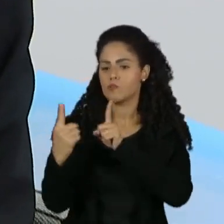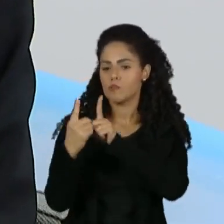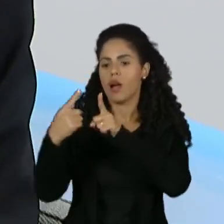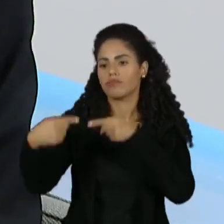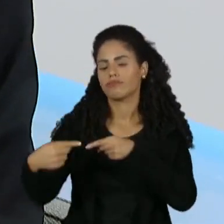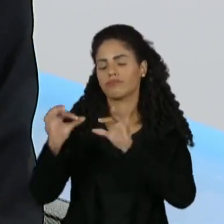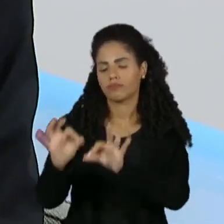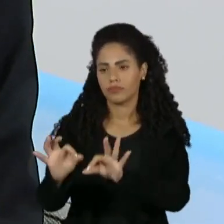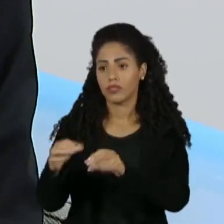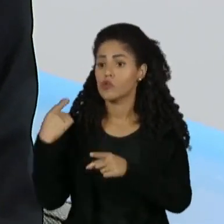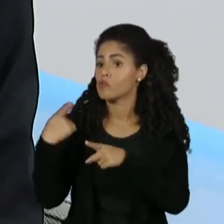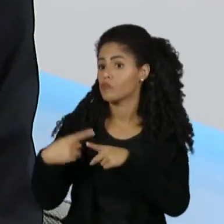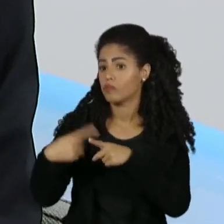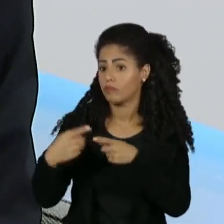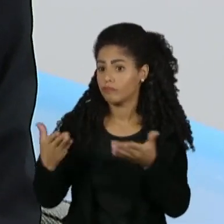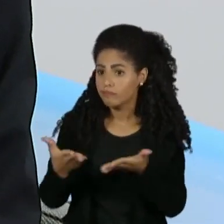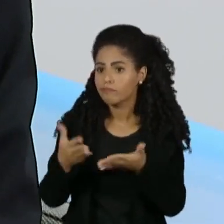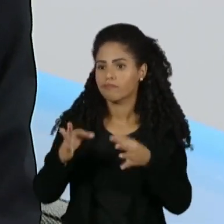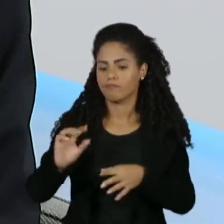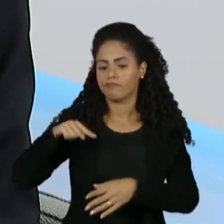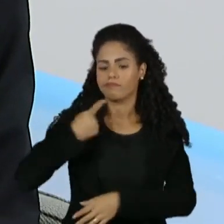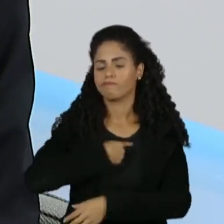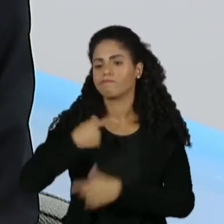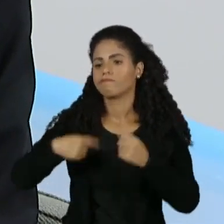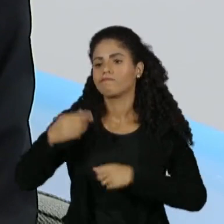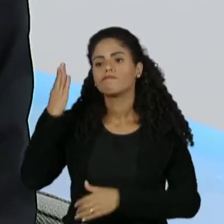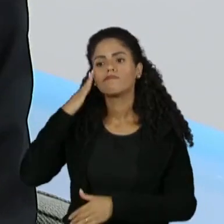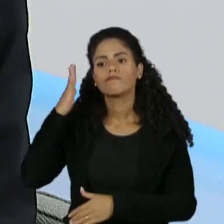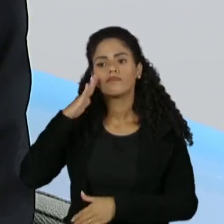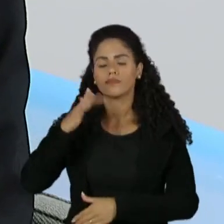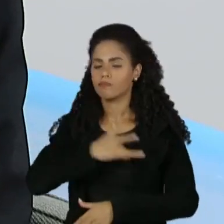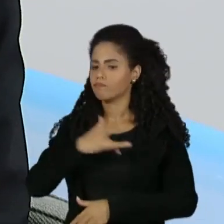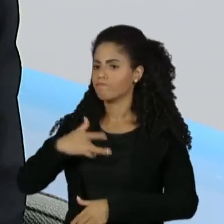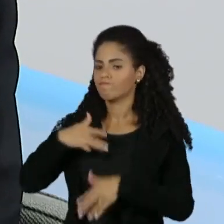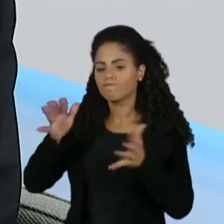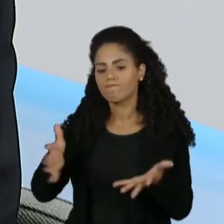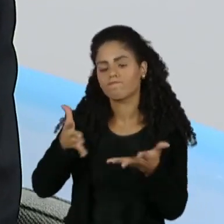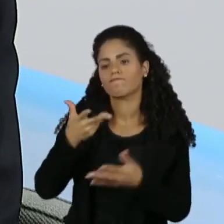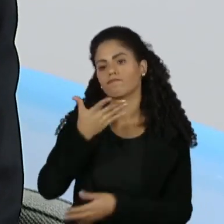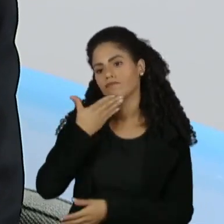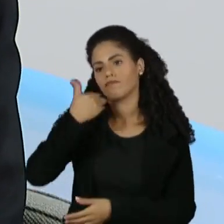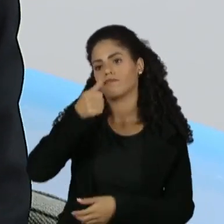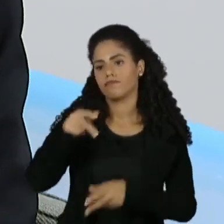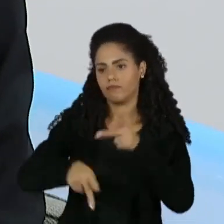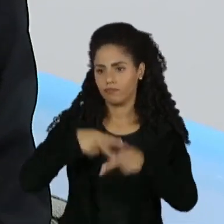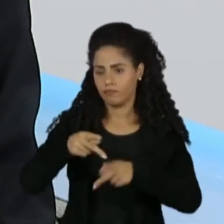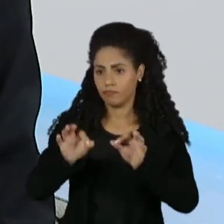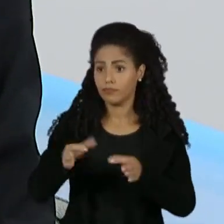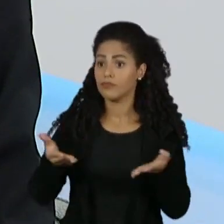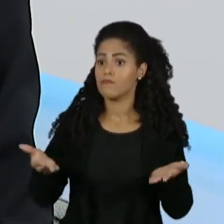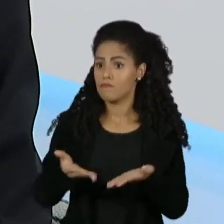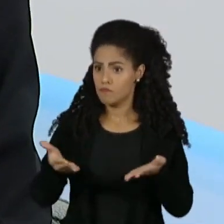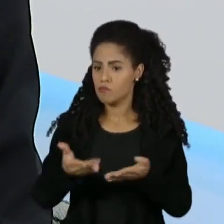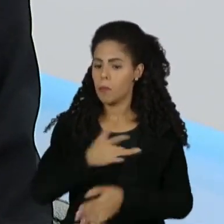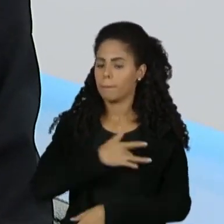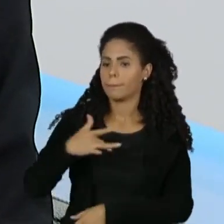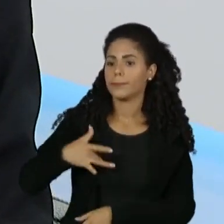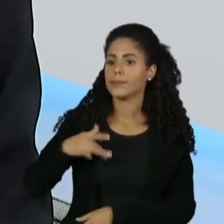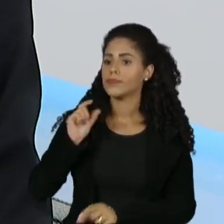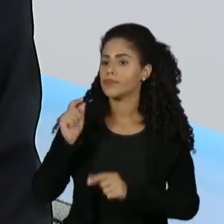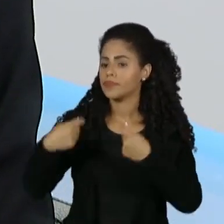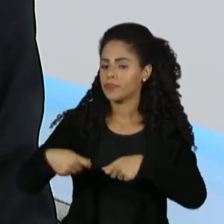porque, constitucionalmente, nós devemos garantir a saúde para a nossa população. E hoje, a nossa saúde